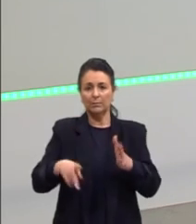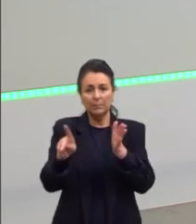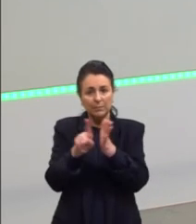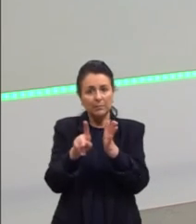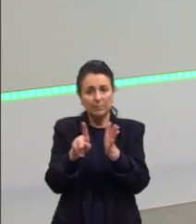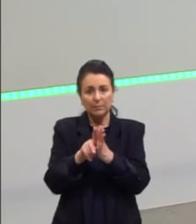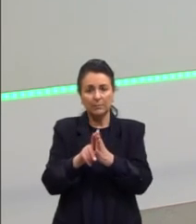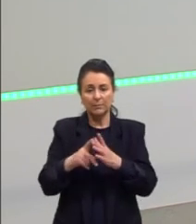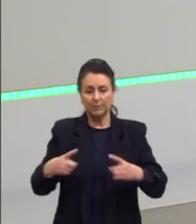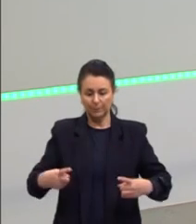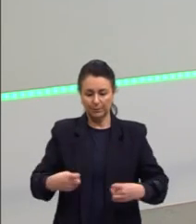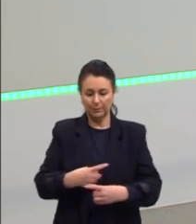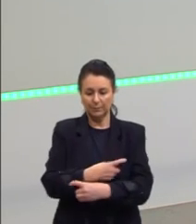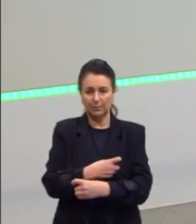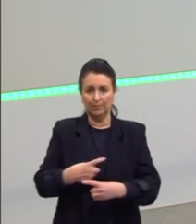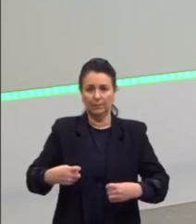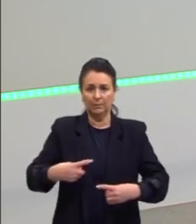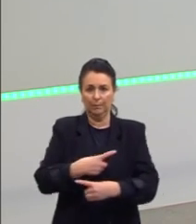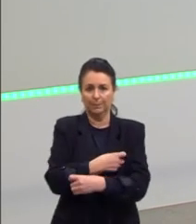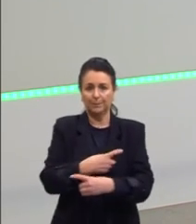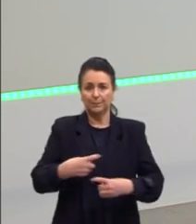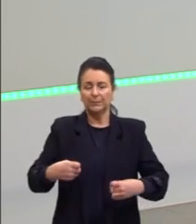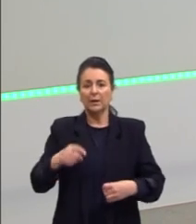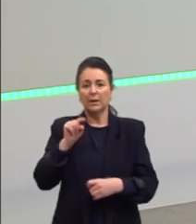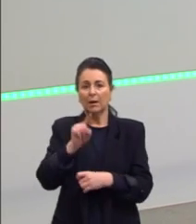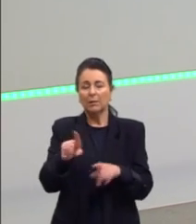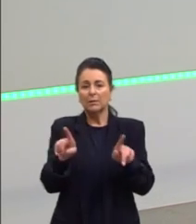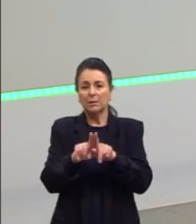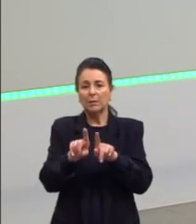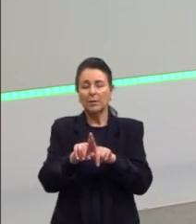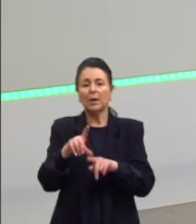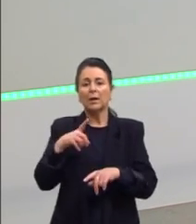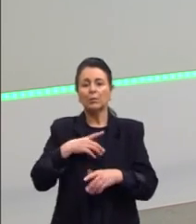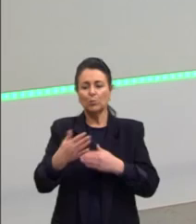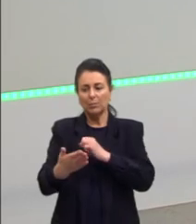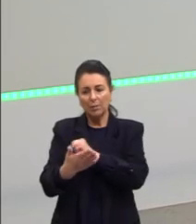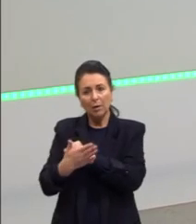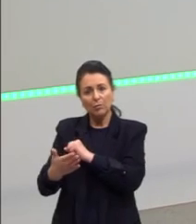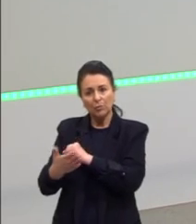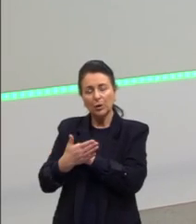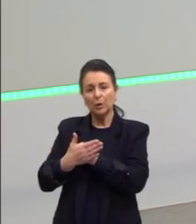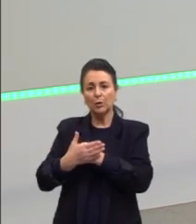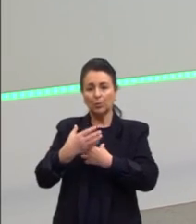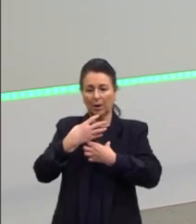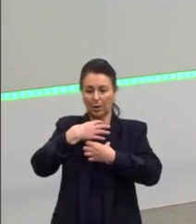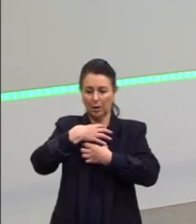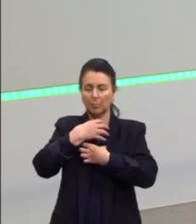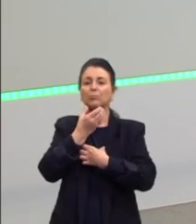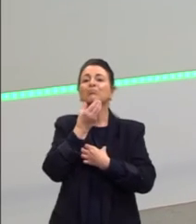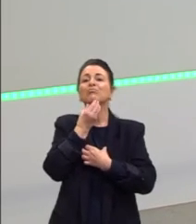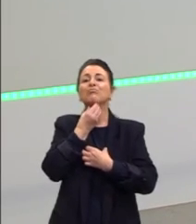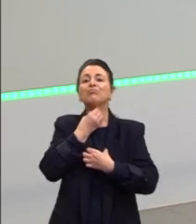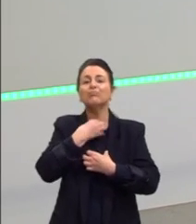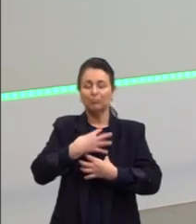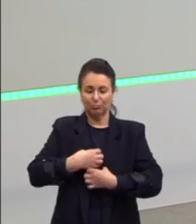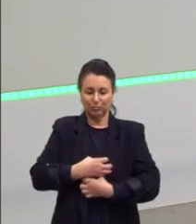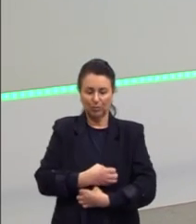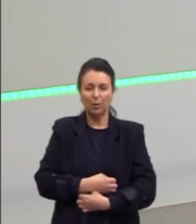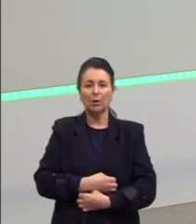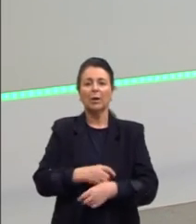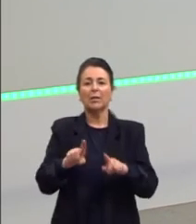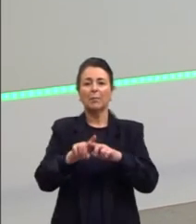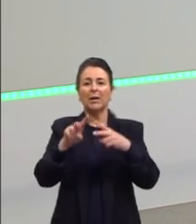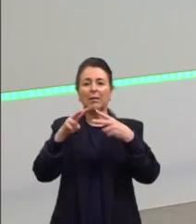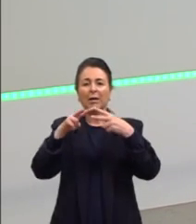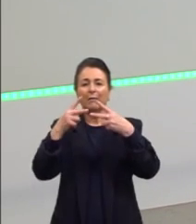ali à disposição delas, né? E elas também nos auxiliam, ajudando na digestão, na síntese de vitaminas. Então,